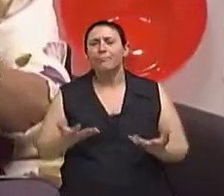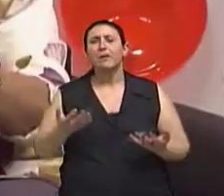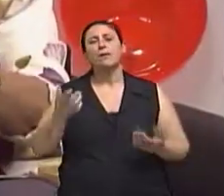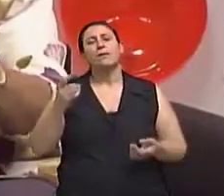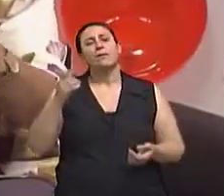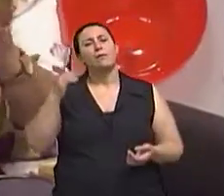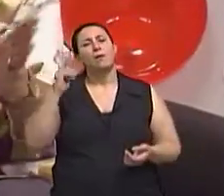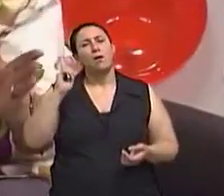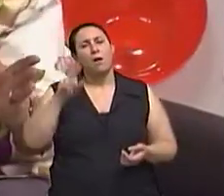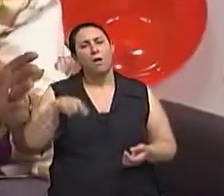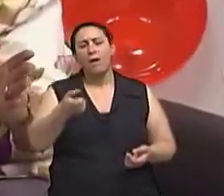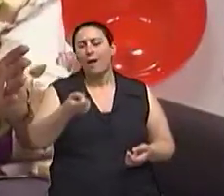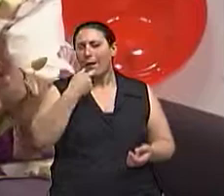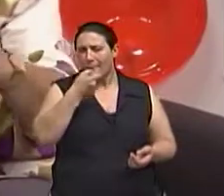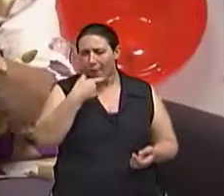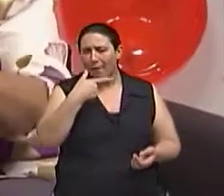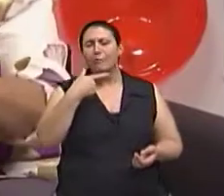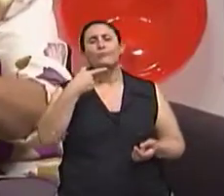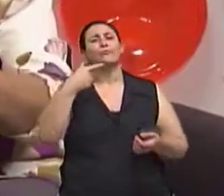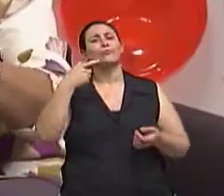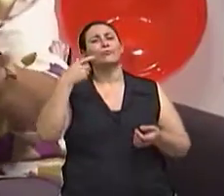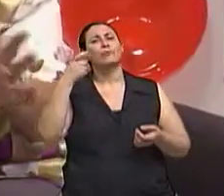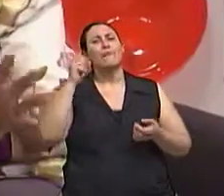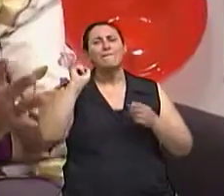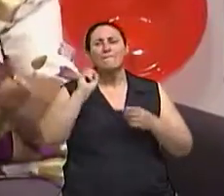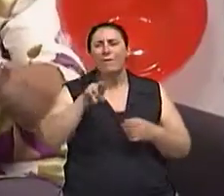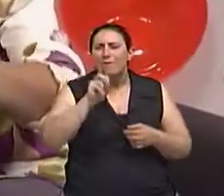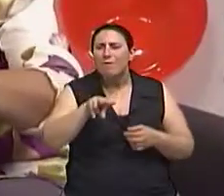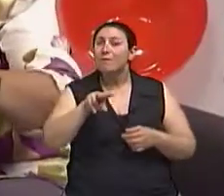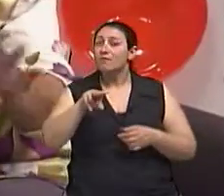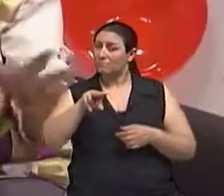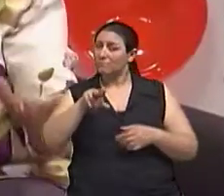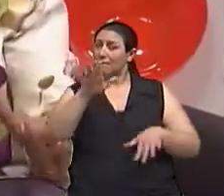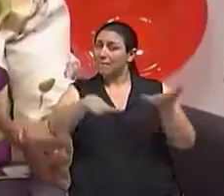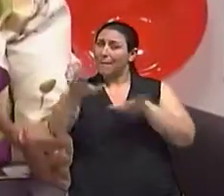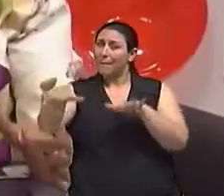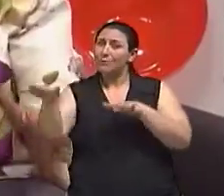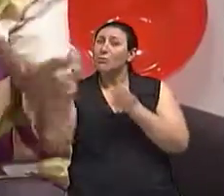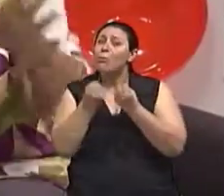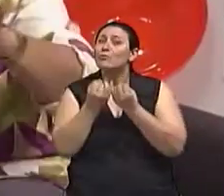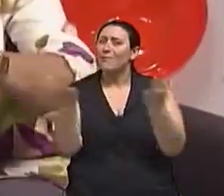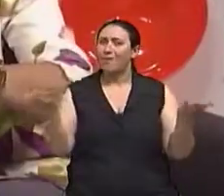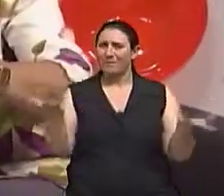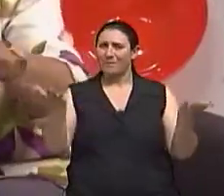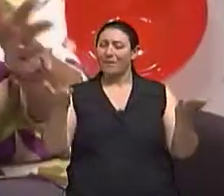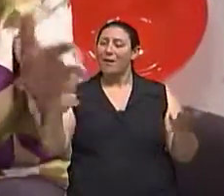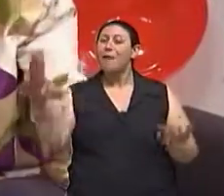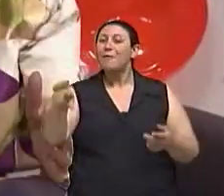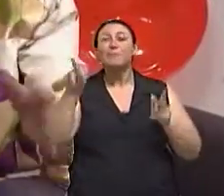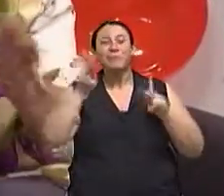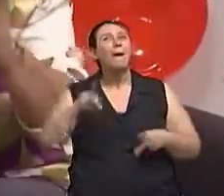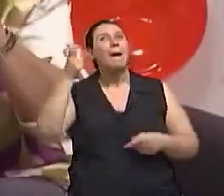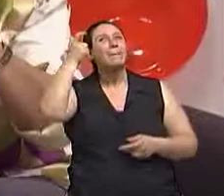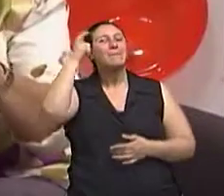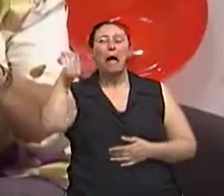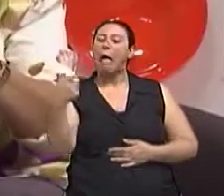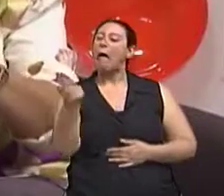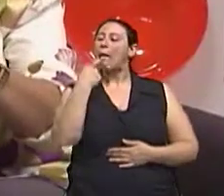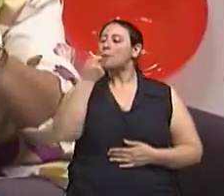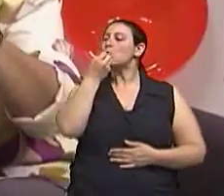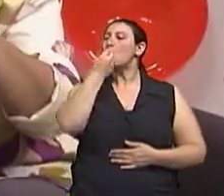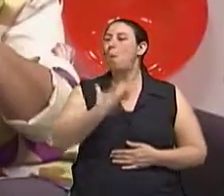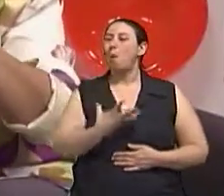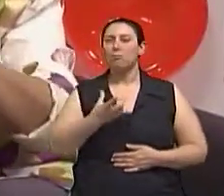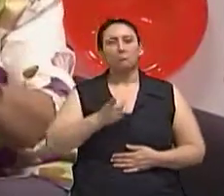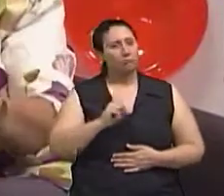O remédio e o veneno, a gente sabe que só depende da dosagem, né? O que é remédio pode ser veneno. Então, a gente tem que